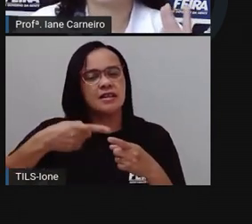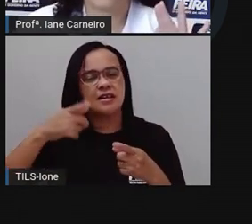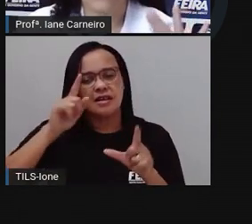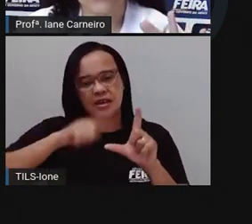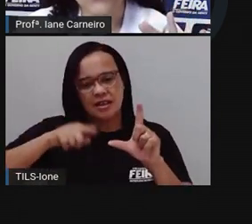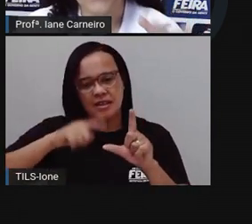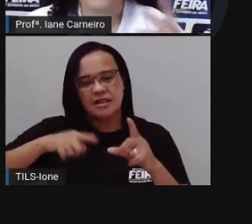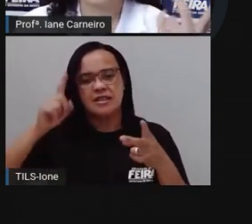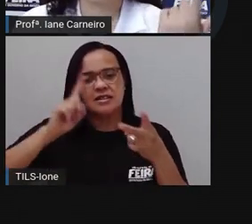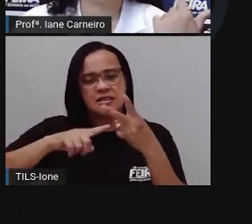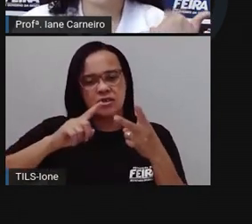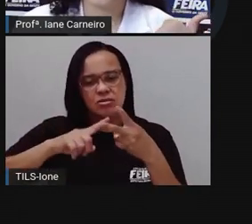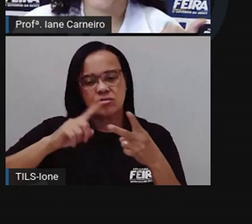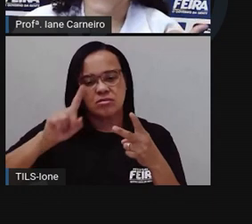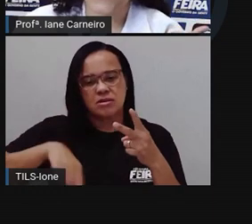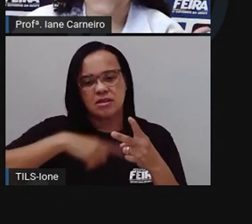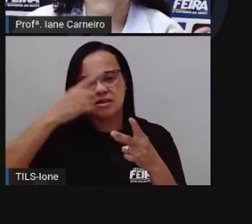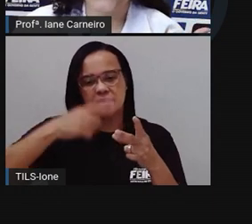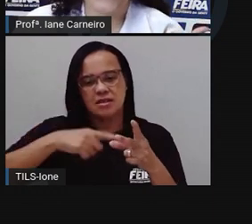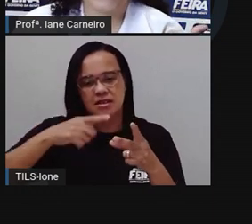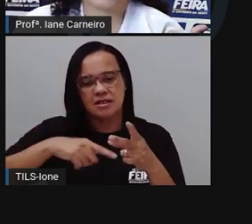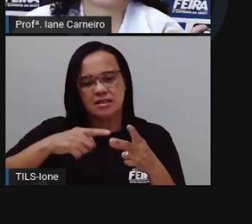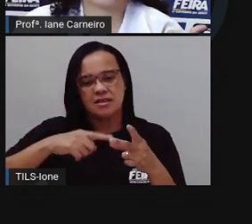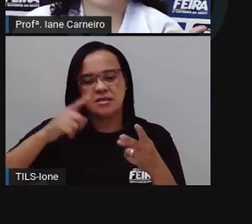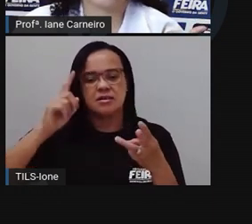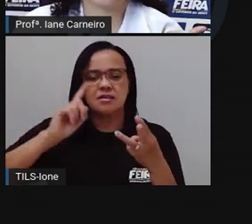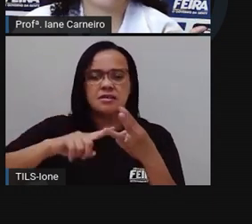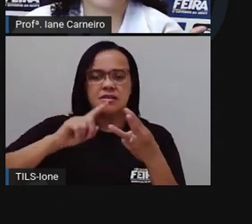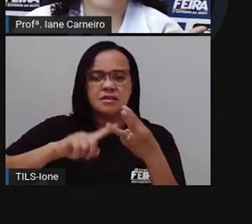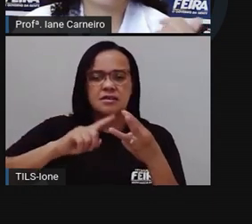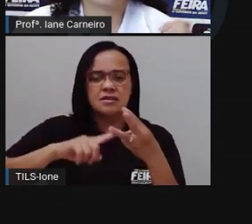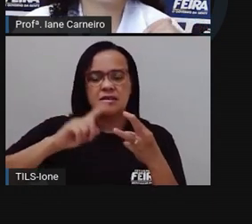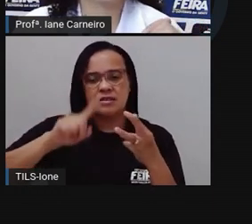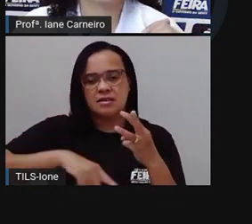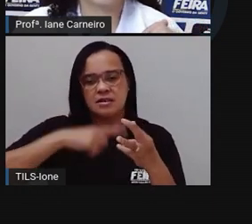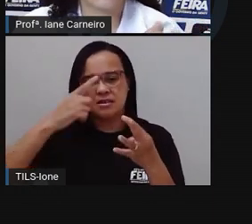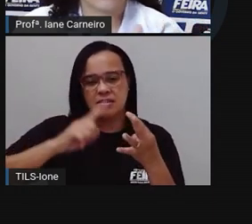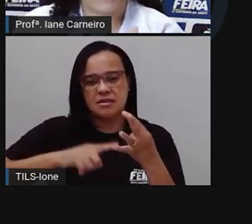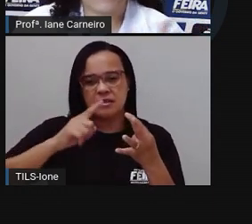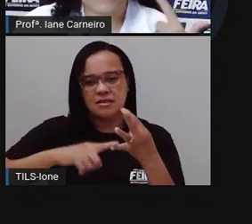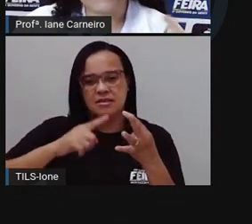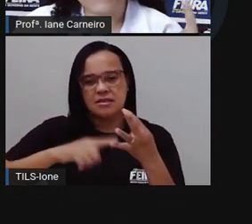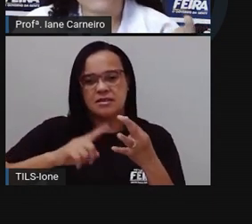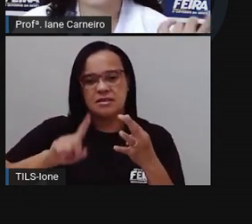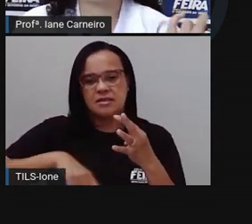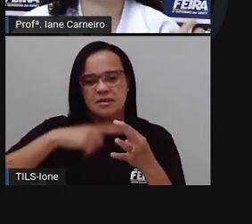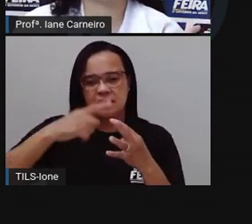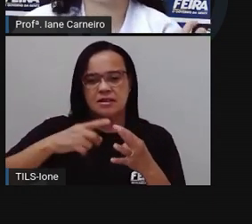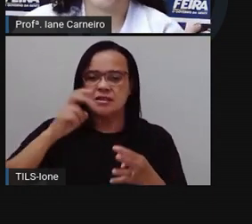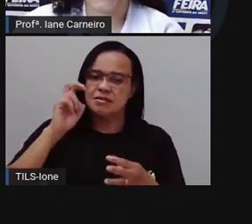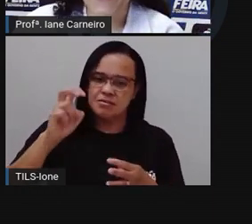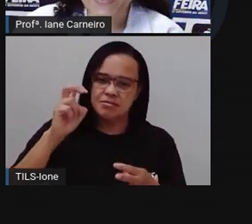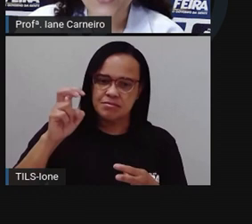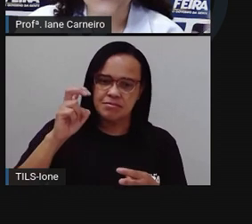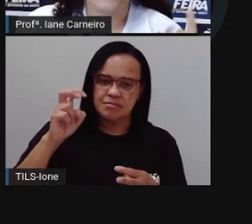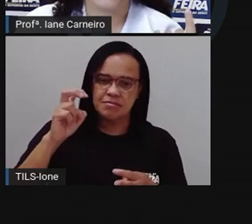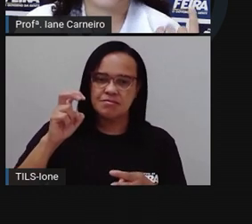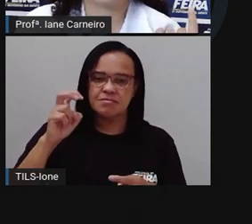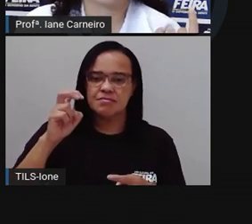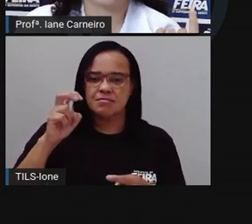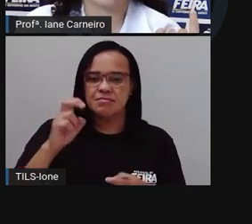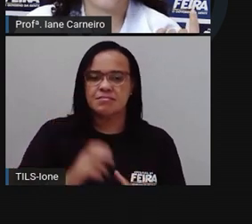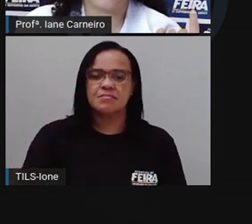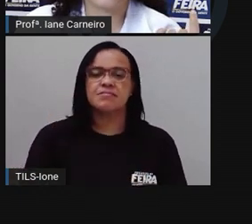lugarzinho onde ela ocupa. Se você errou, aí a Pró vai pegar e vai botando, ó, a cada letra que você for errando,